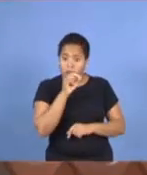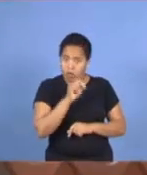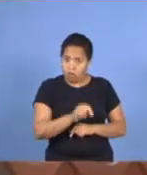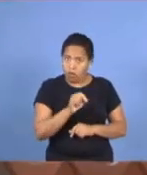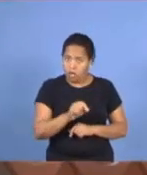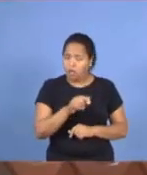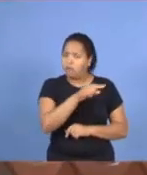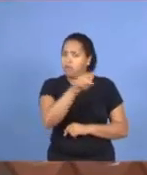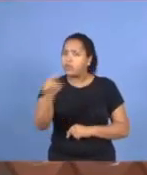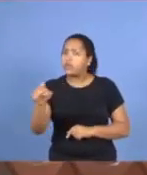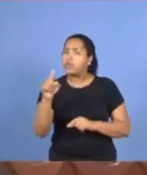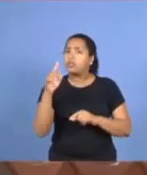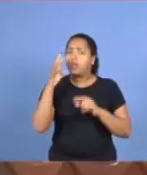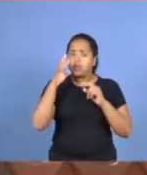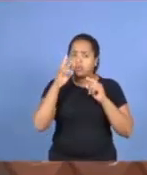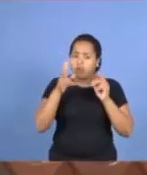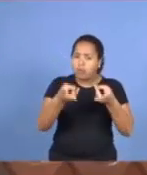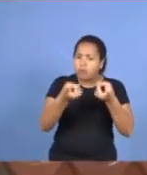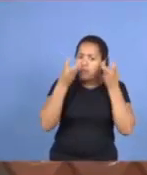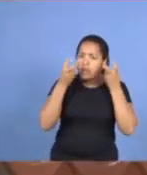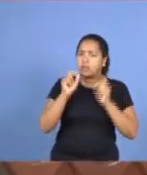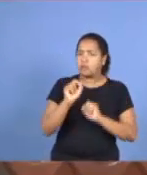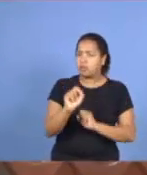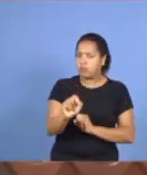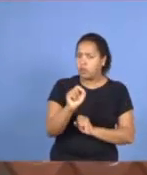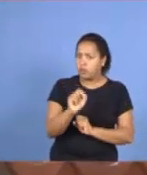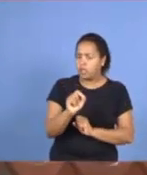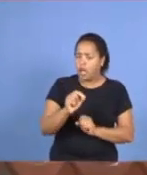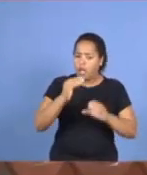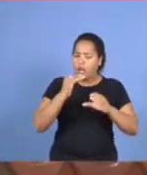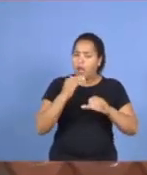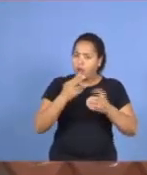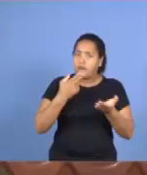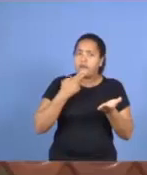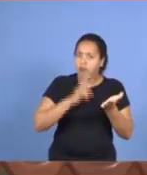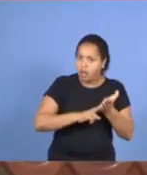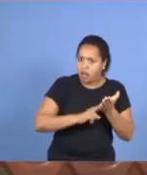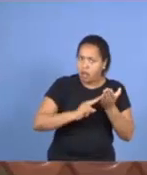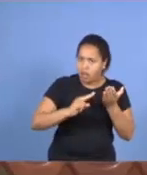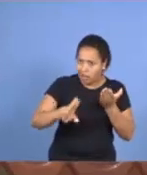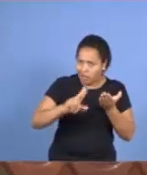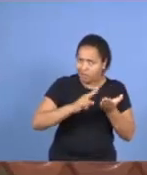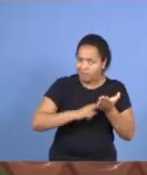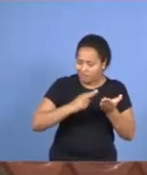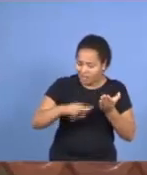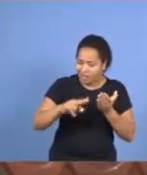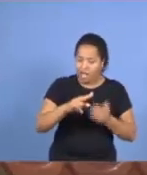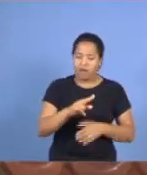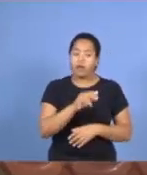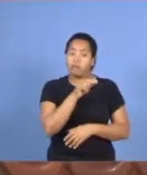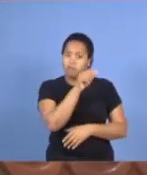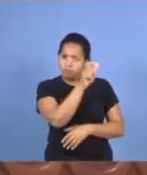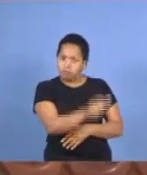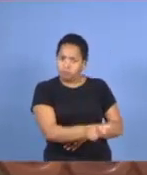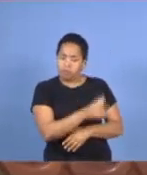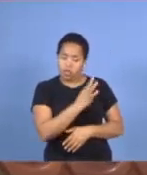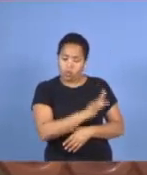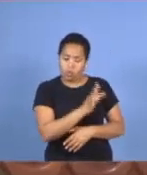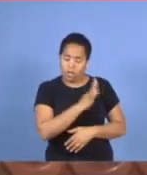vocês vão observar, é que eles, mandavam as cartas, para Tobias, Tobias devolvia para eles,